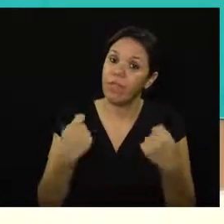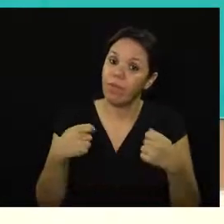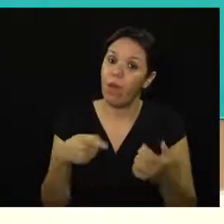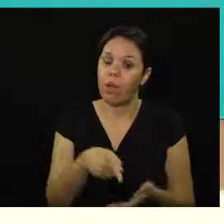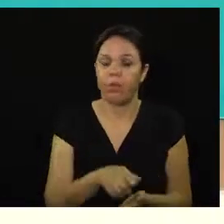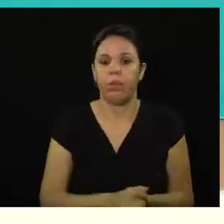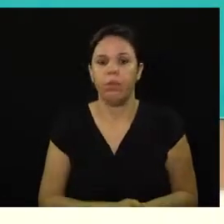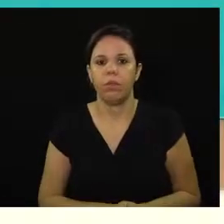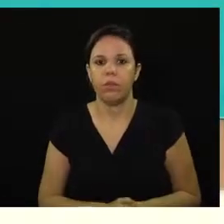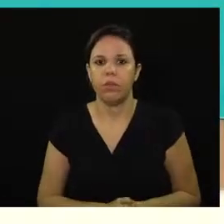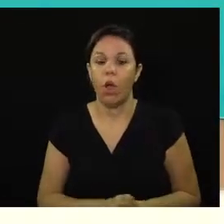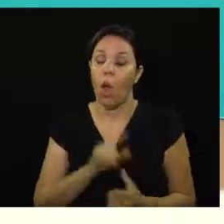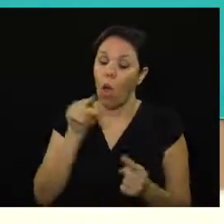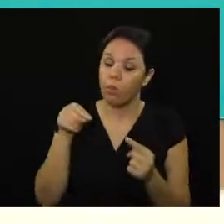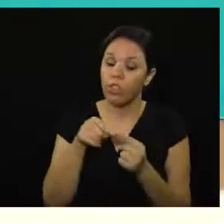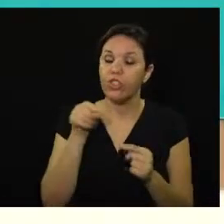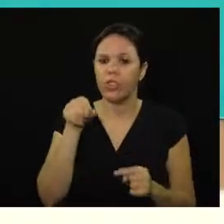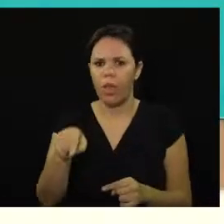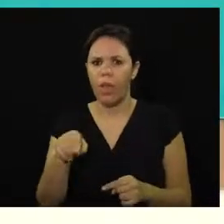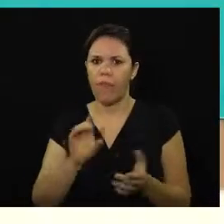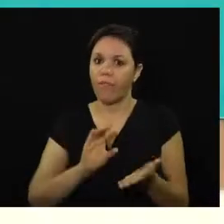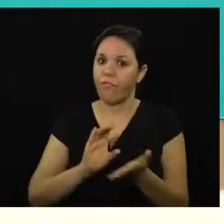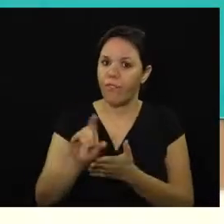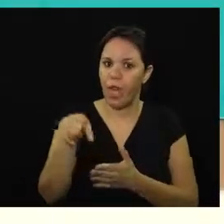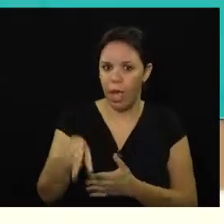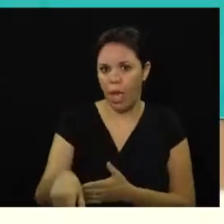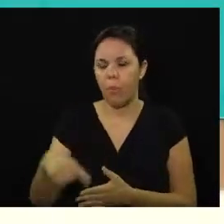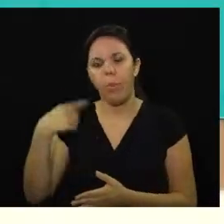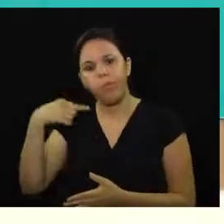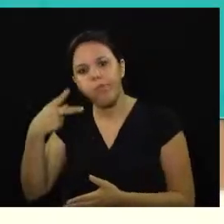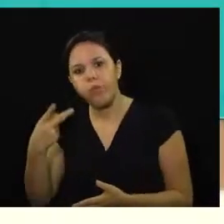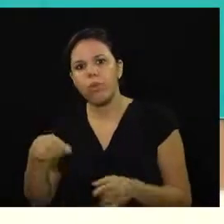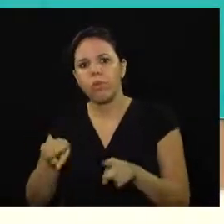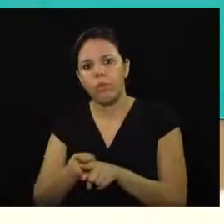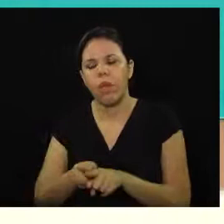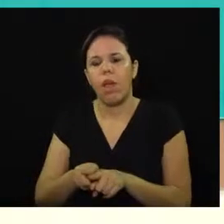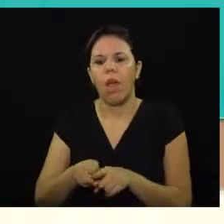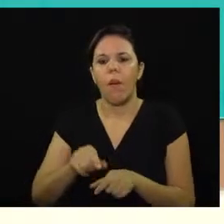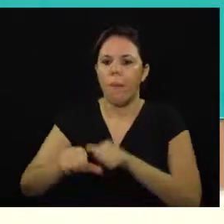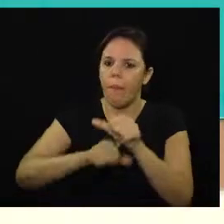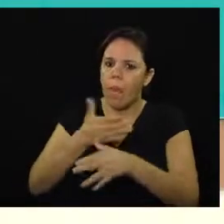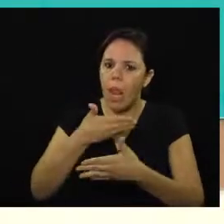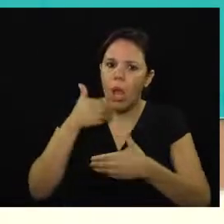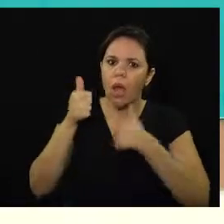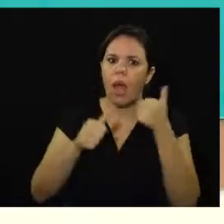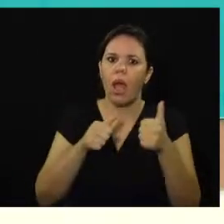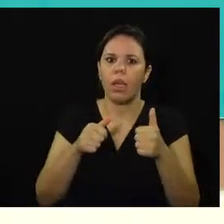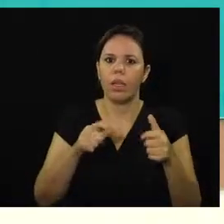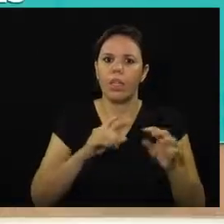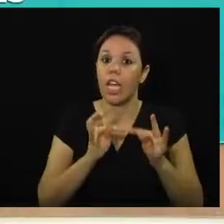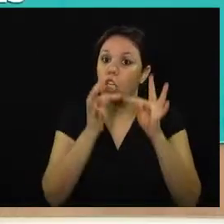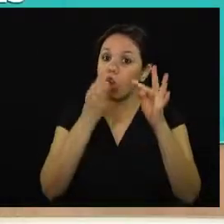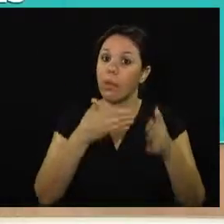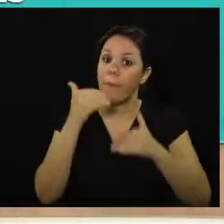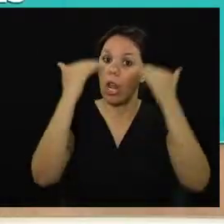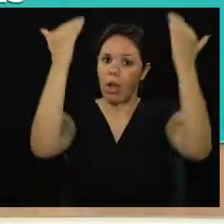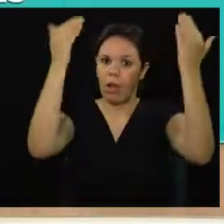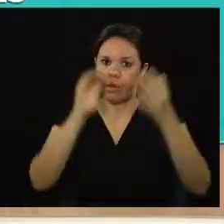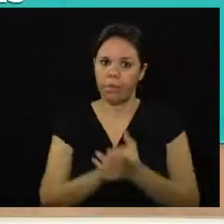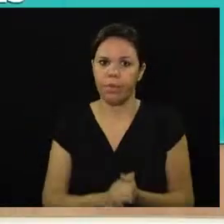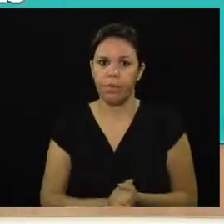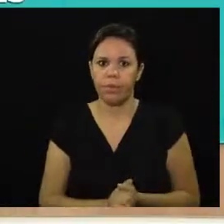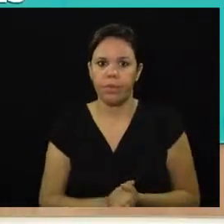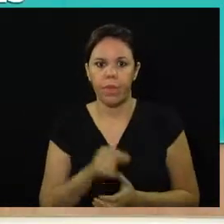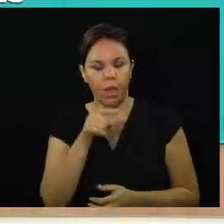o objetivo é que com essas verbas parlamentares a gente também possa renovar o nosso parque tecnológico Segundo o